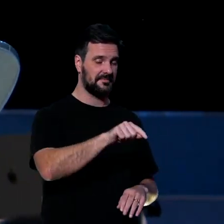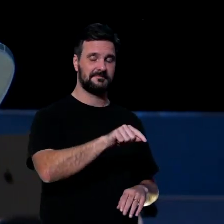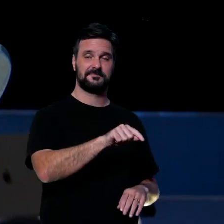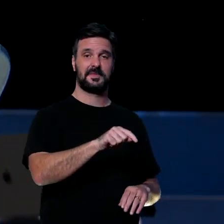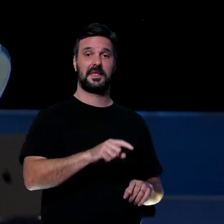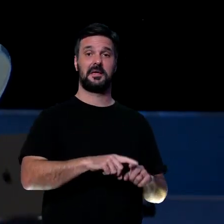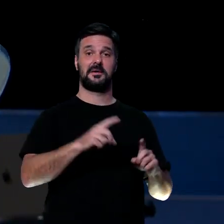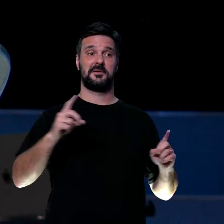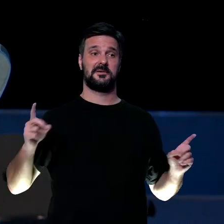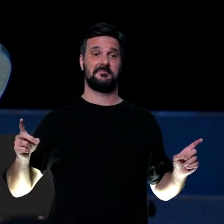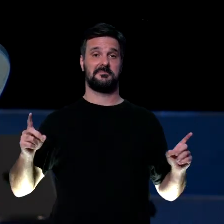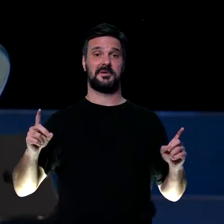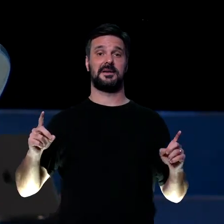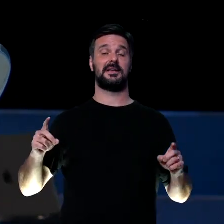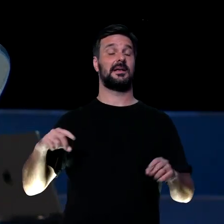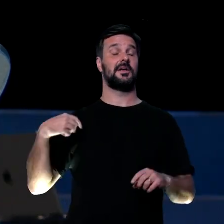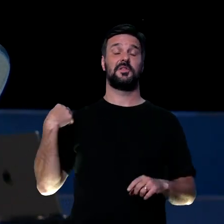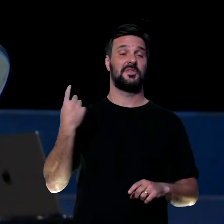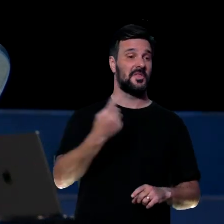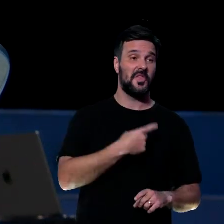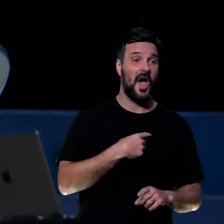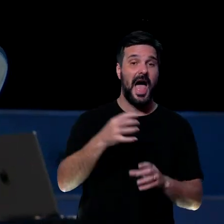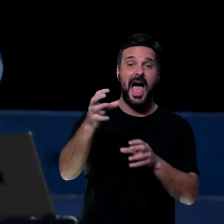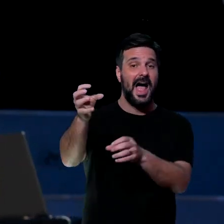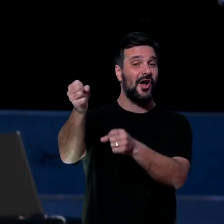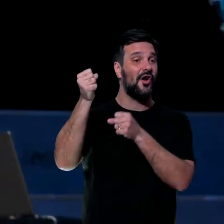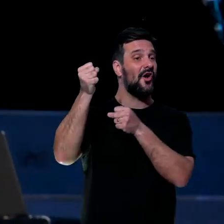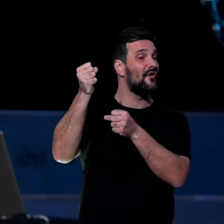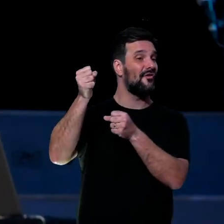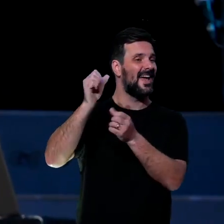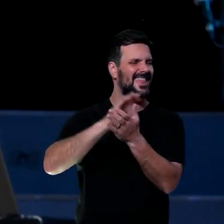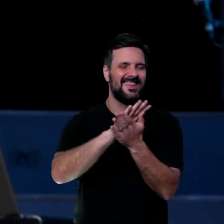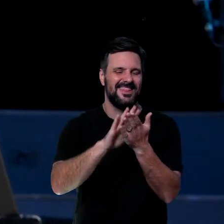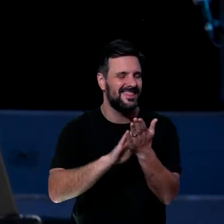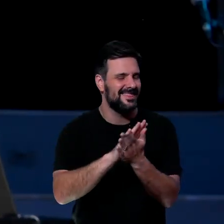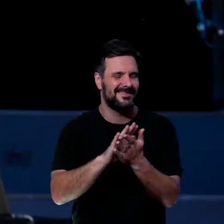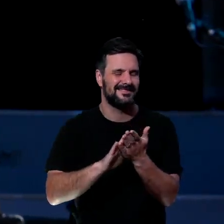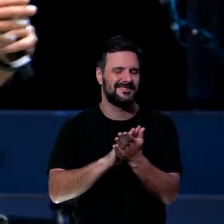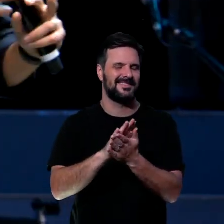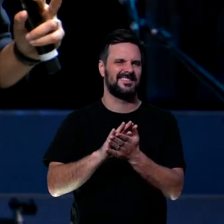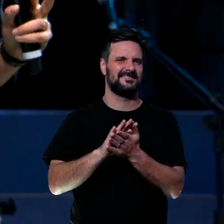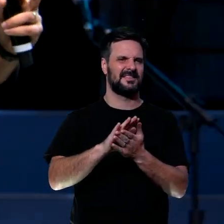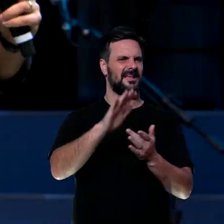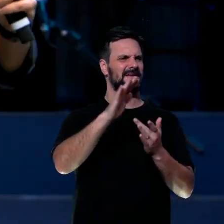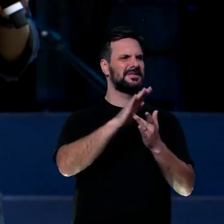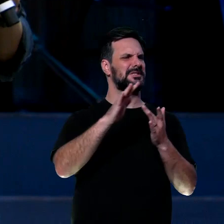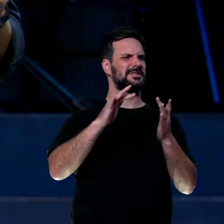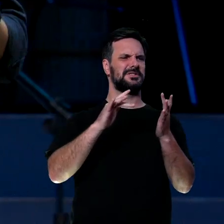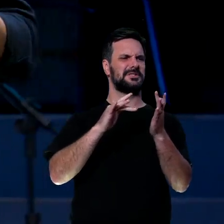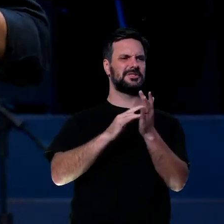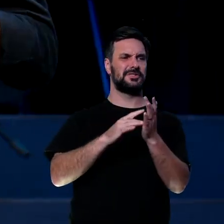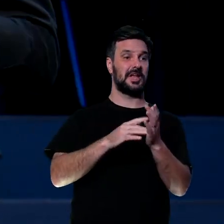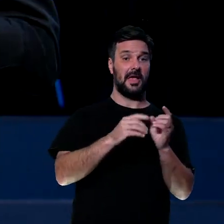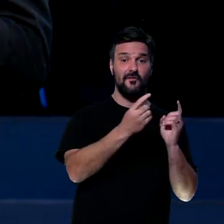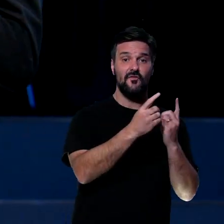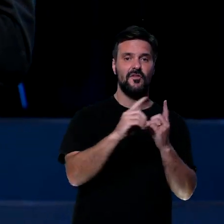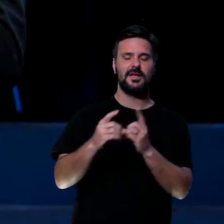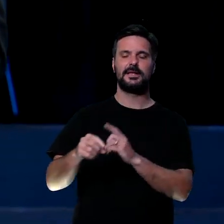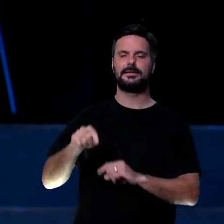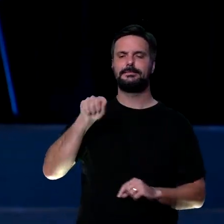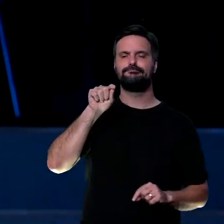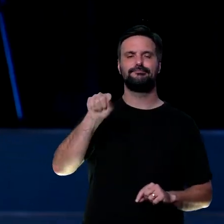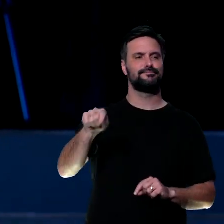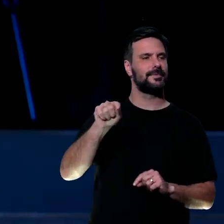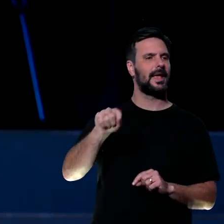mas a gente precisa admitir que por vezes não confia, né? Acho interessante quando Jesus diversas vezes fala para os discípulos homens